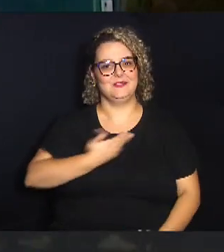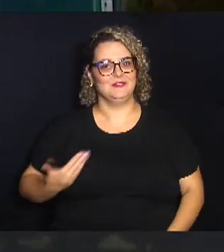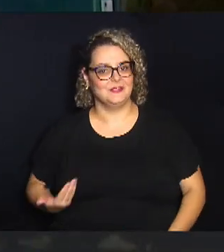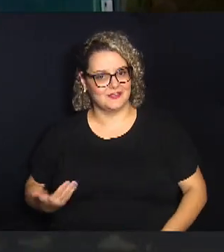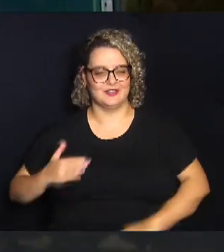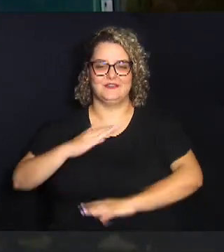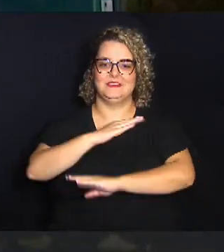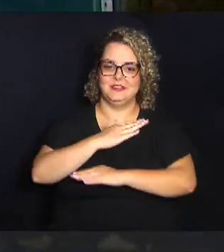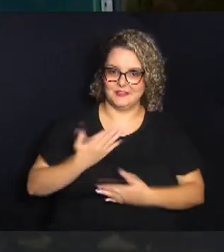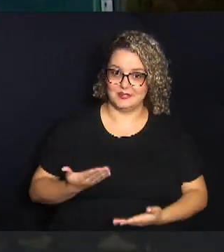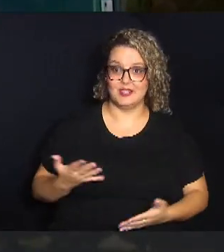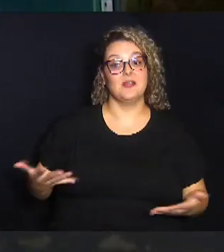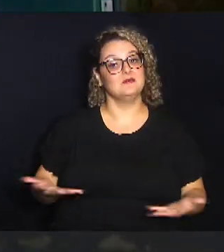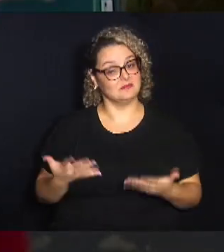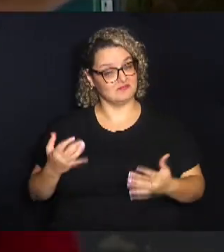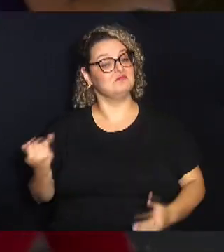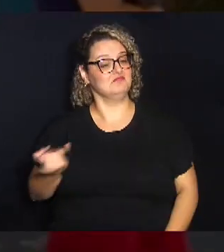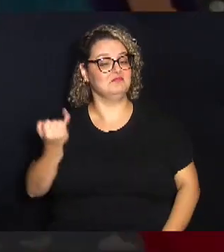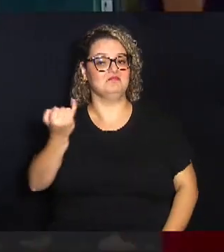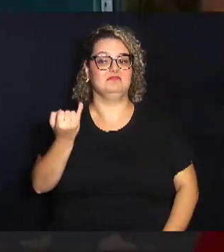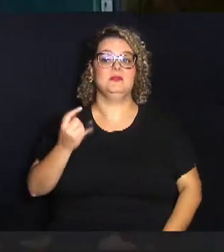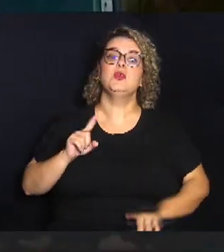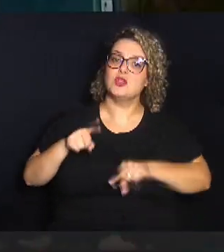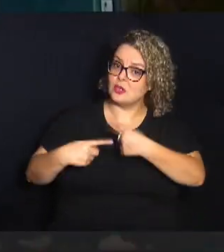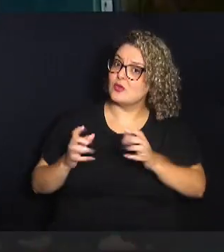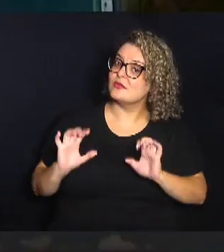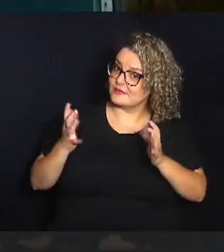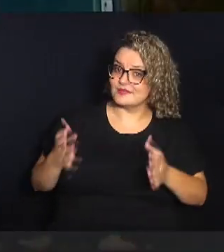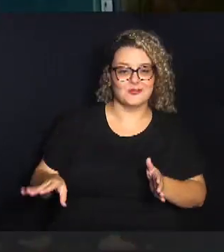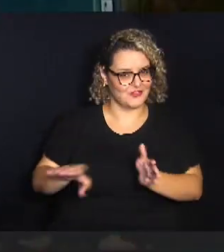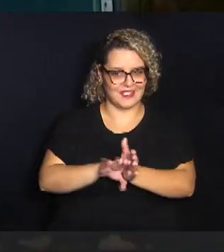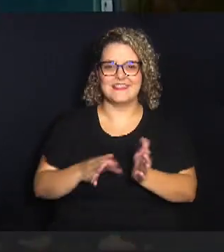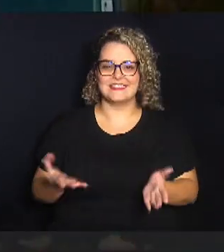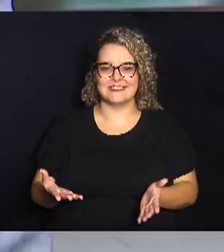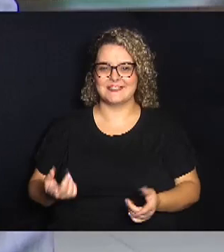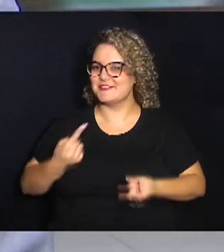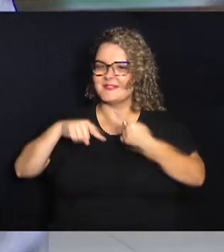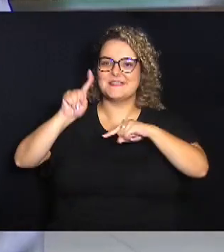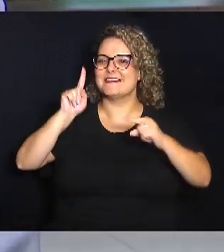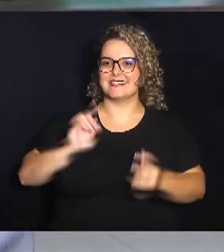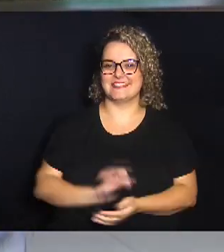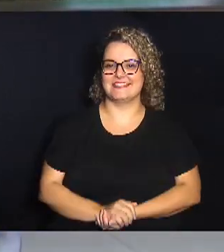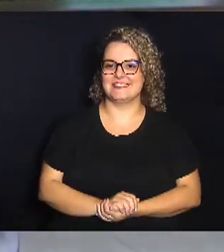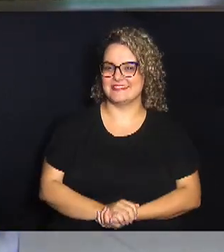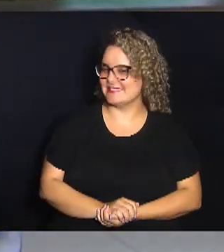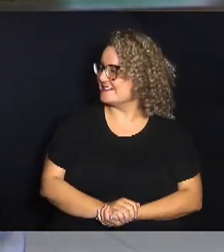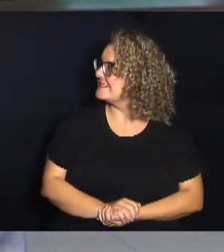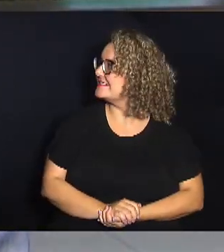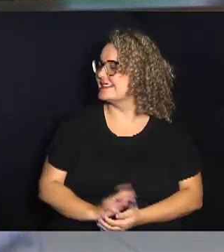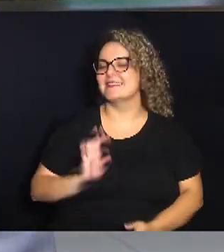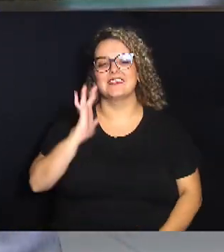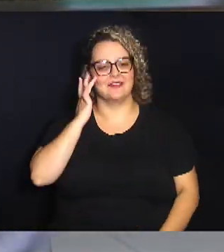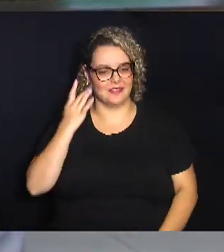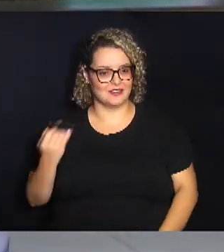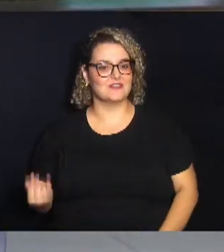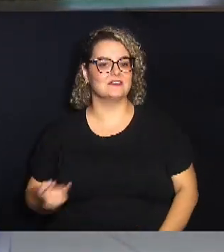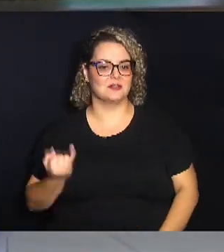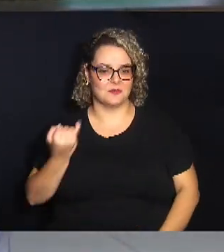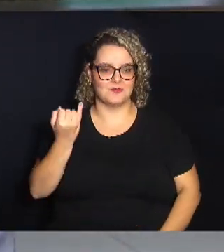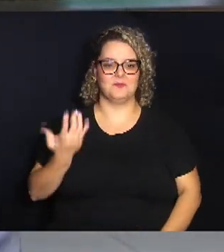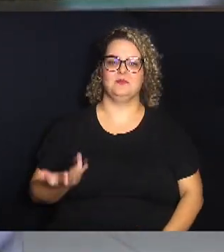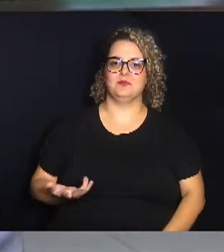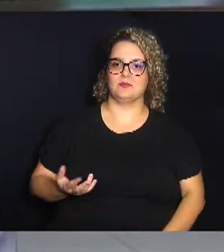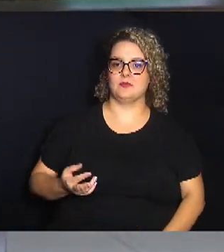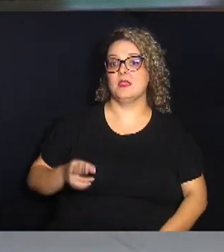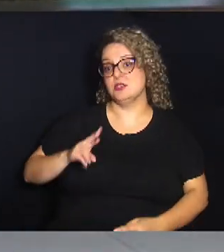A iniciativa é nobre e que outros eventos como esse venham. Foi um sucesso. Acho que é importante, em termos de gestão de recursos